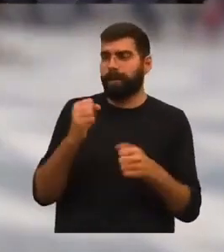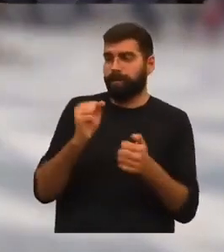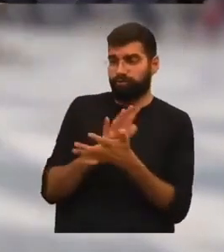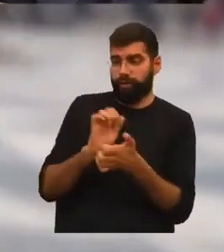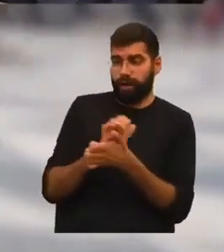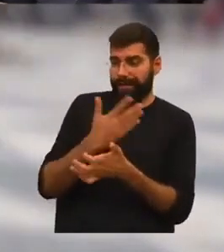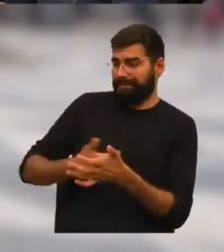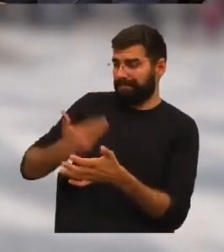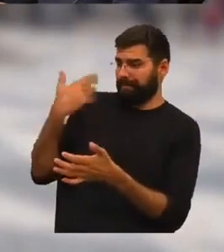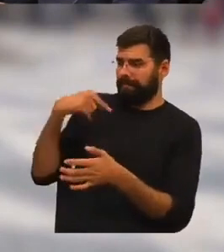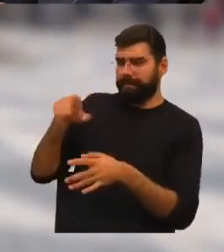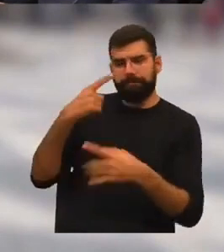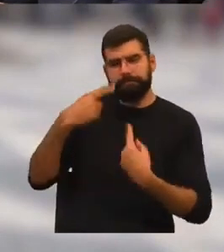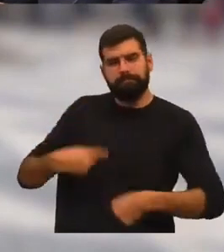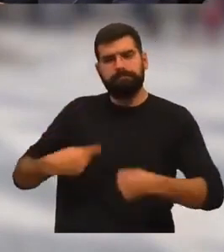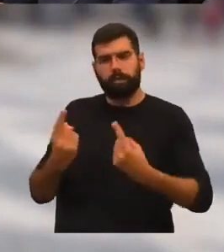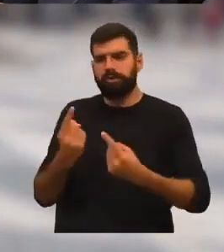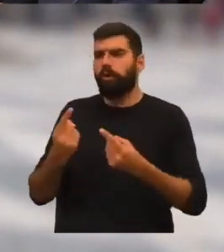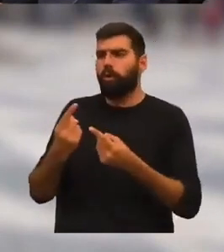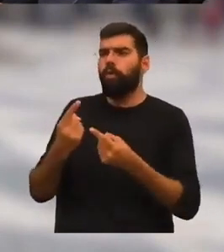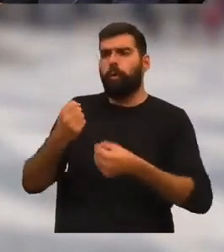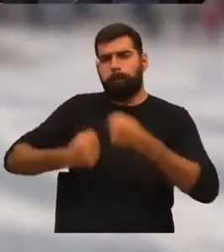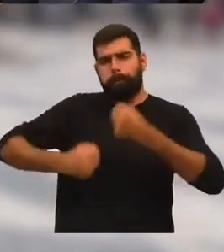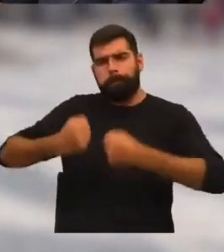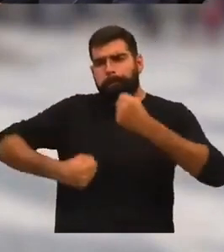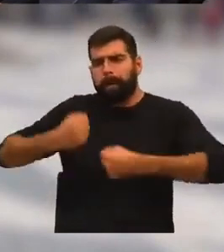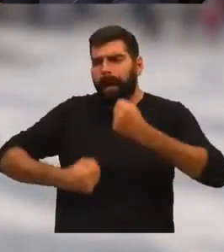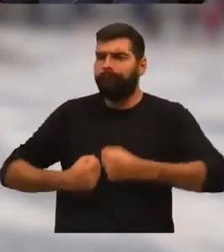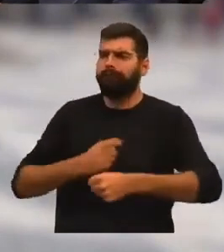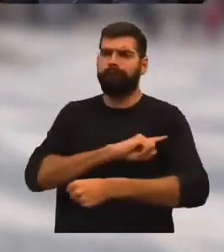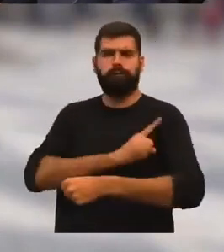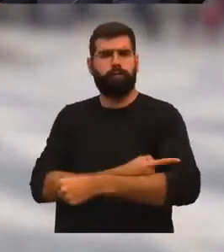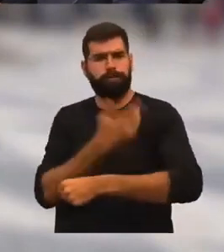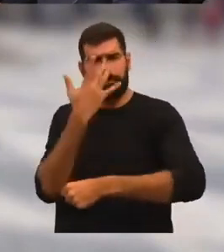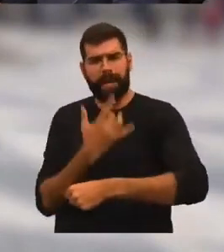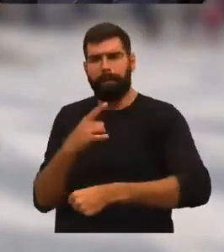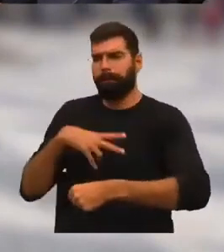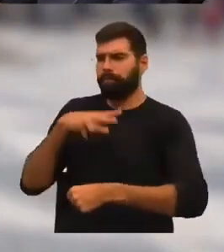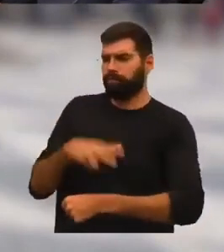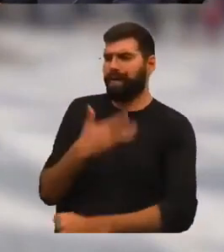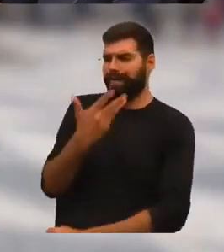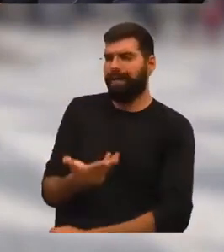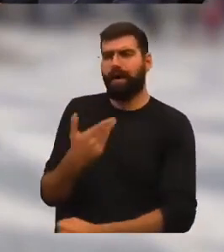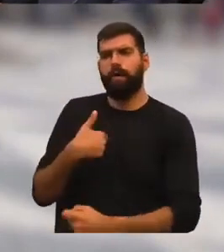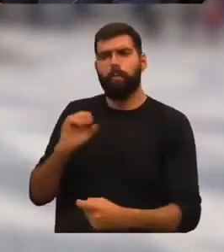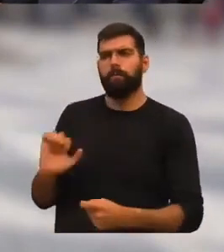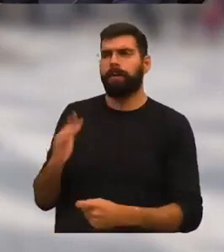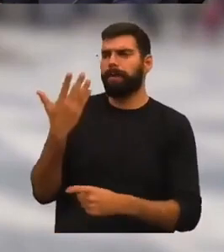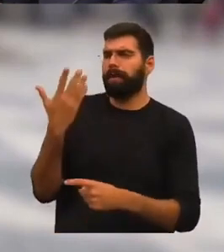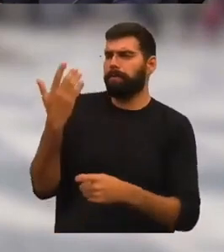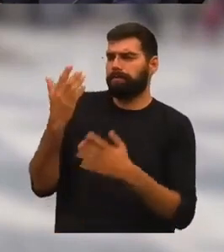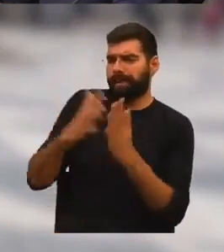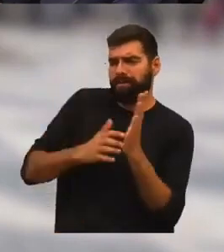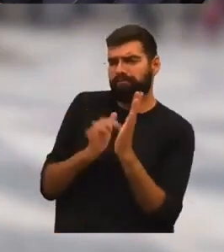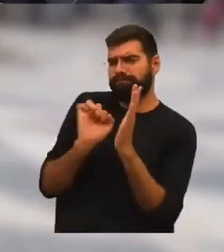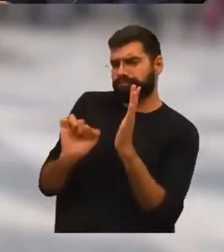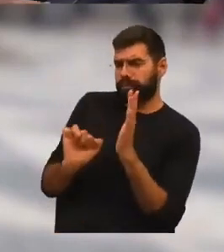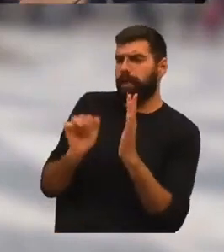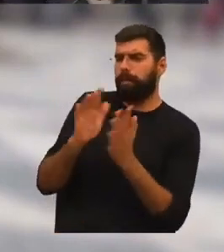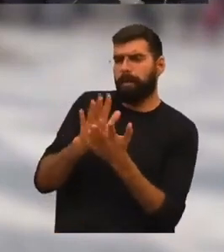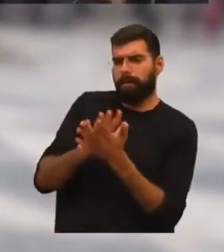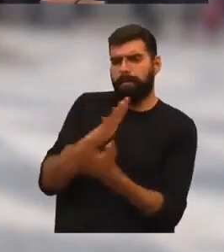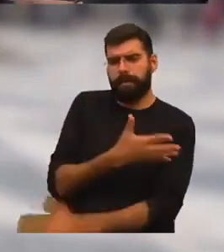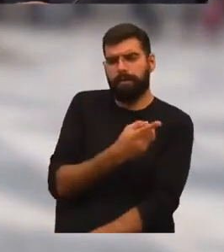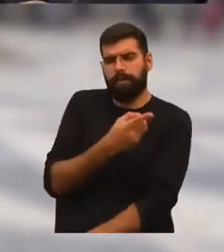época, afirmou-se como um verdadeiro precursor da afirmação negra em Portugal, como ilustra o primeiro dos seus muitos artigos, publicado em